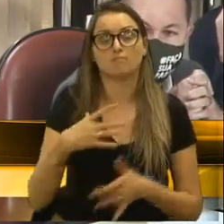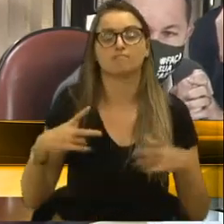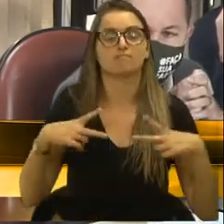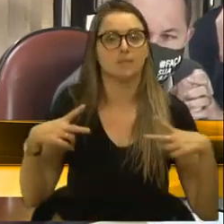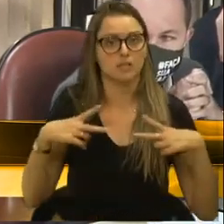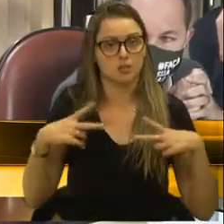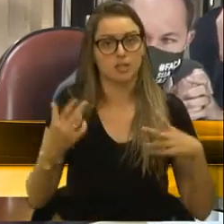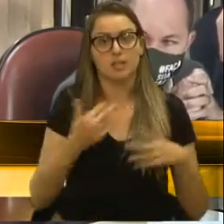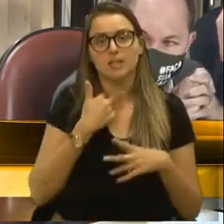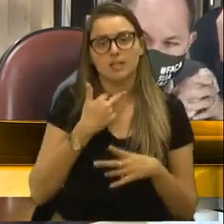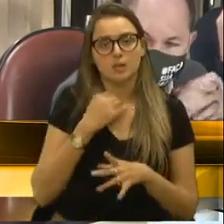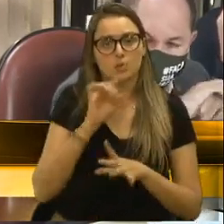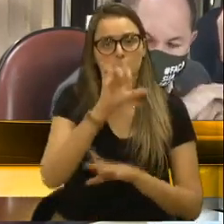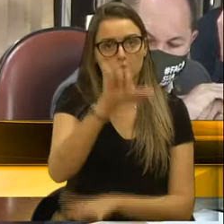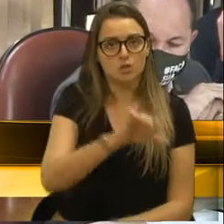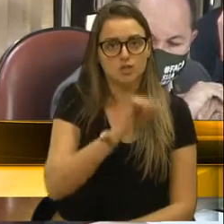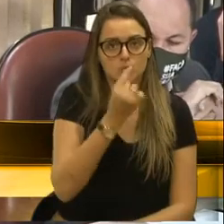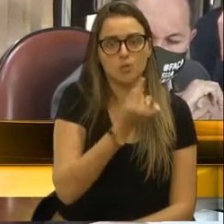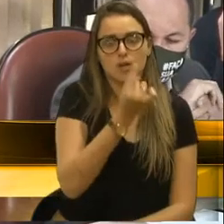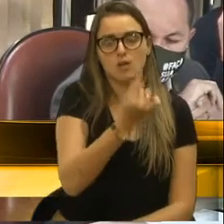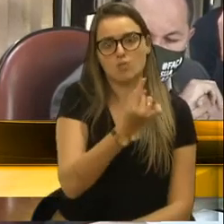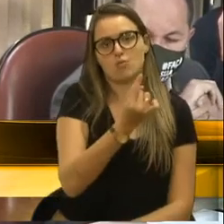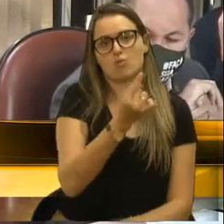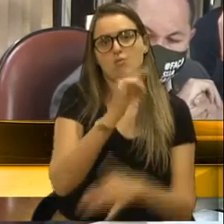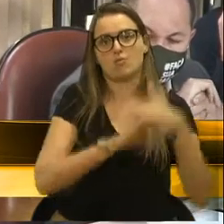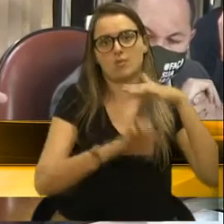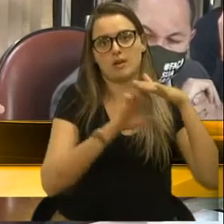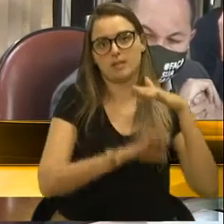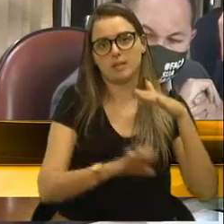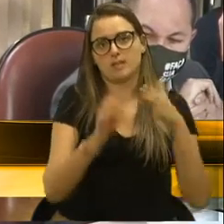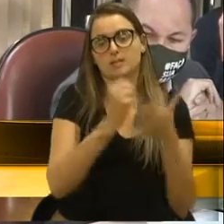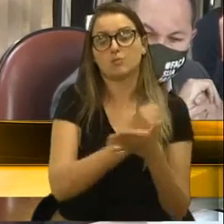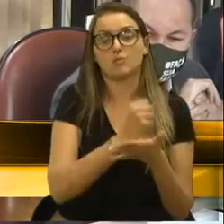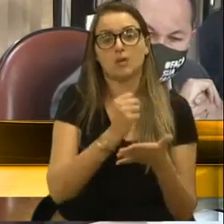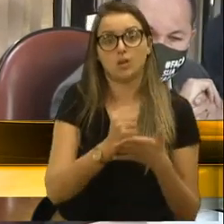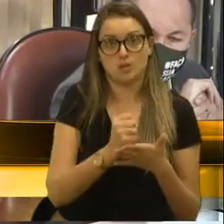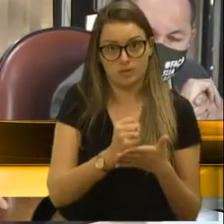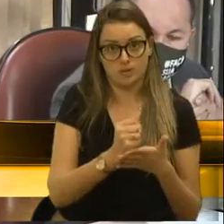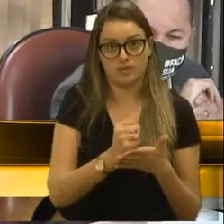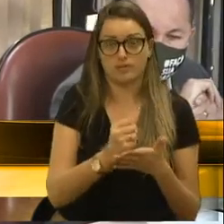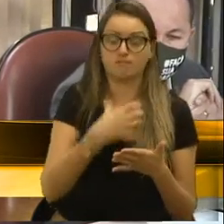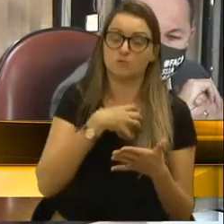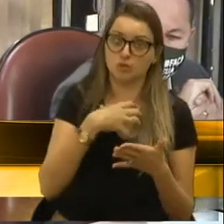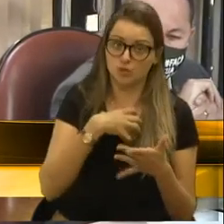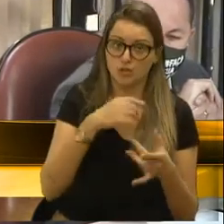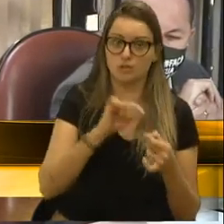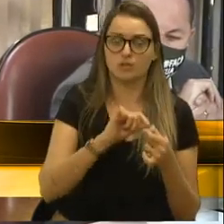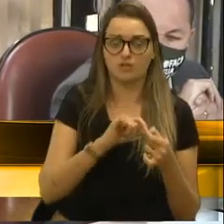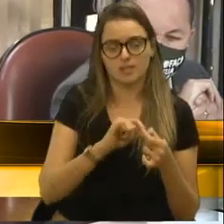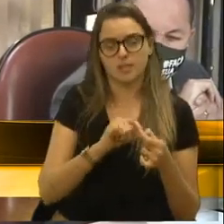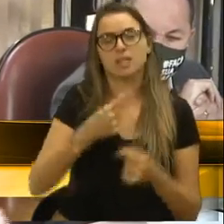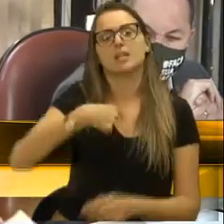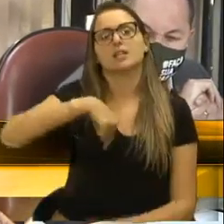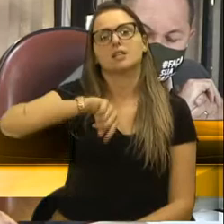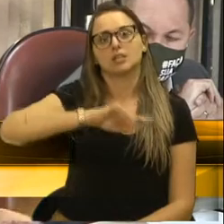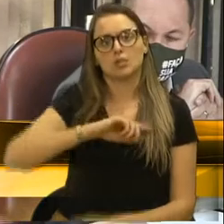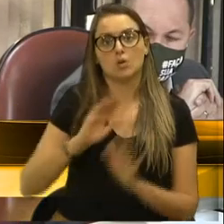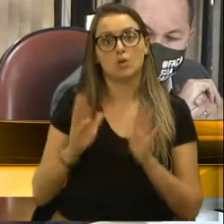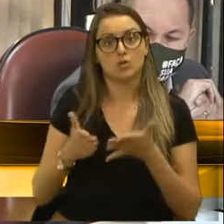direcionar uma contratação assim, dessa forma. E aqui a gente já tem esse